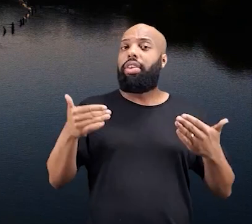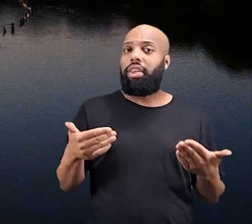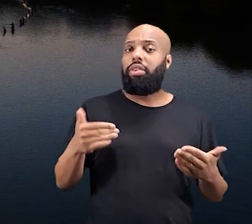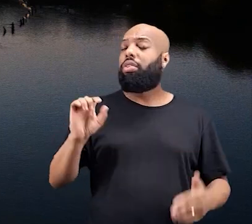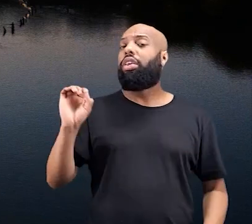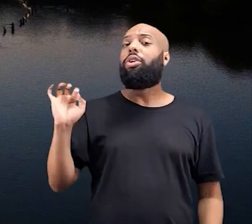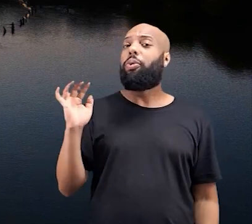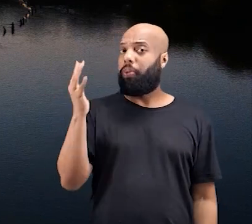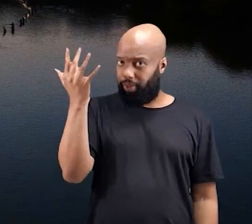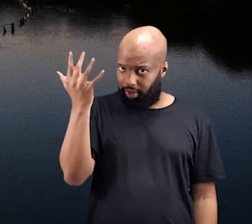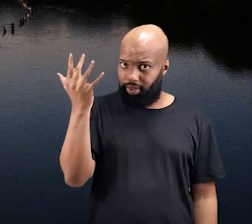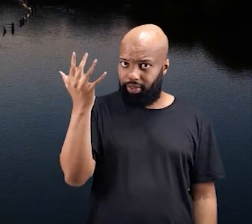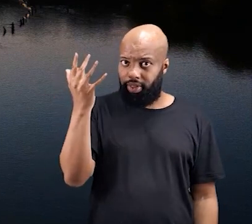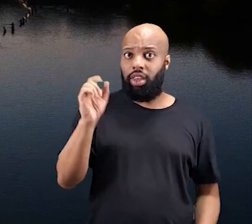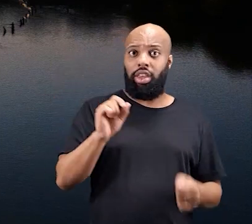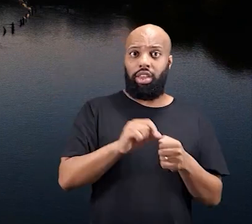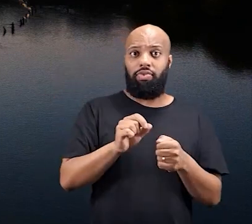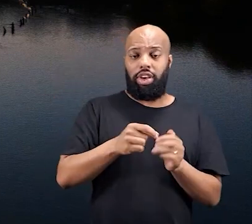machuque,